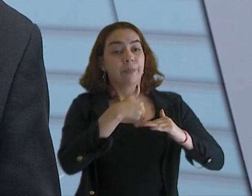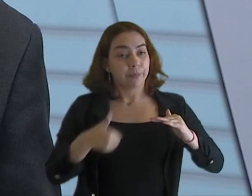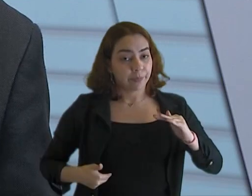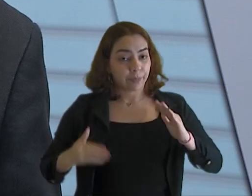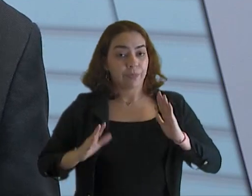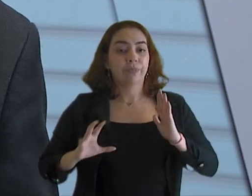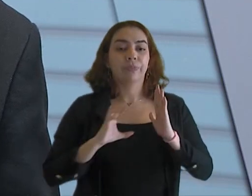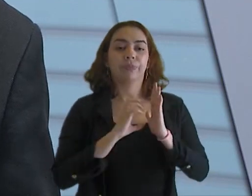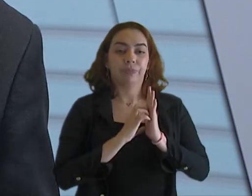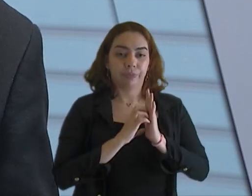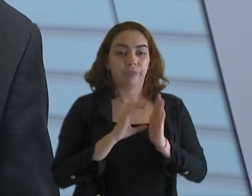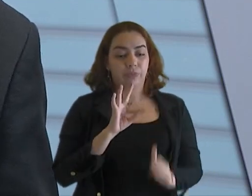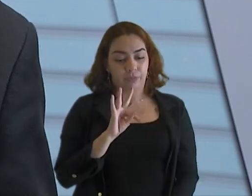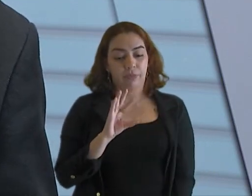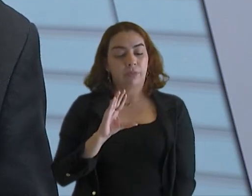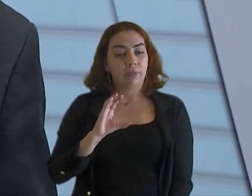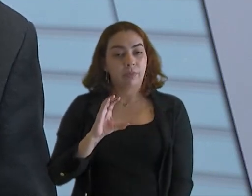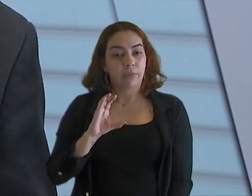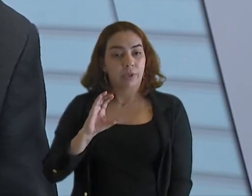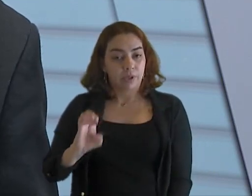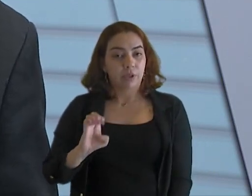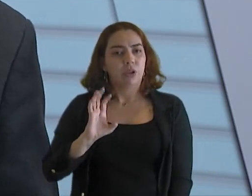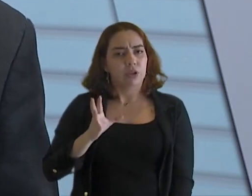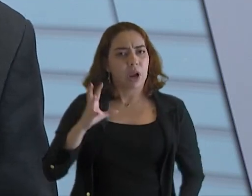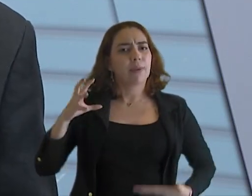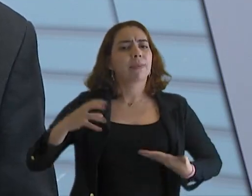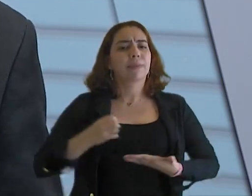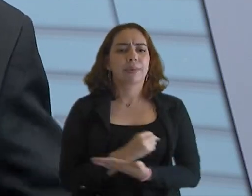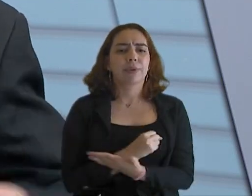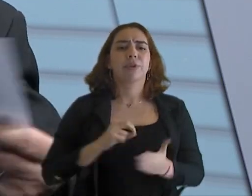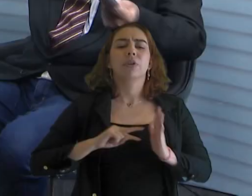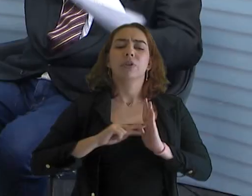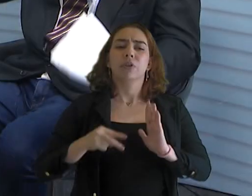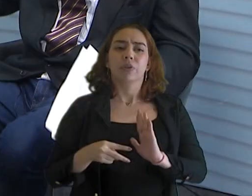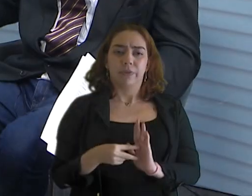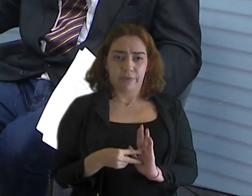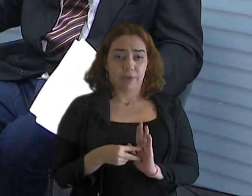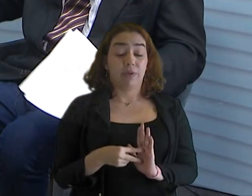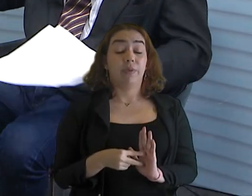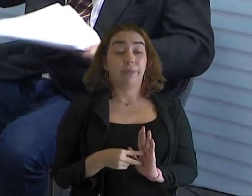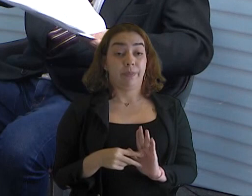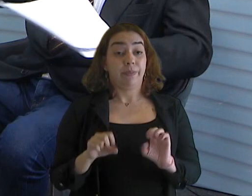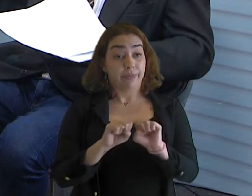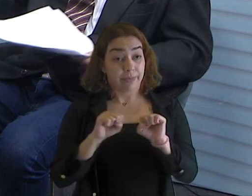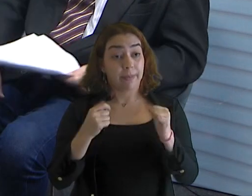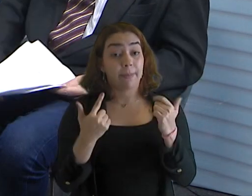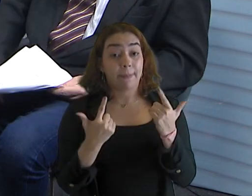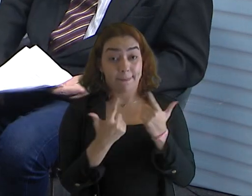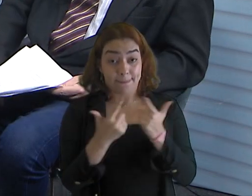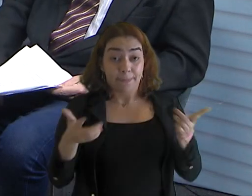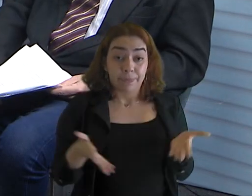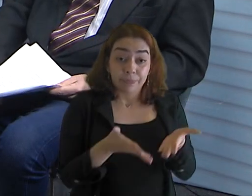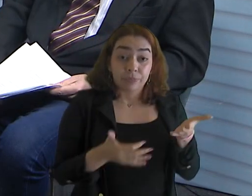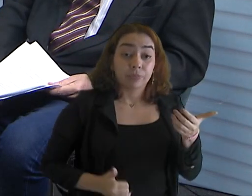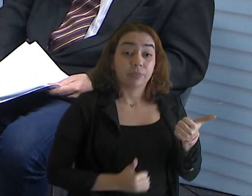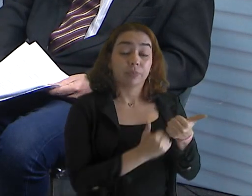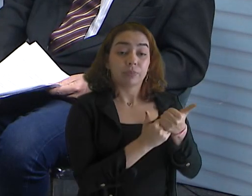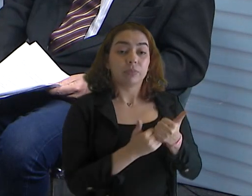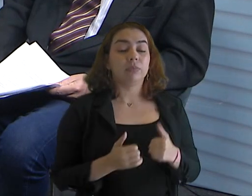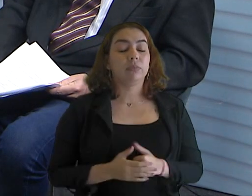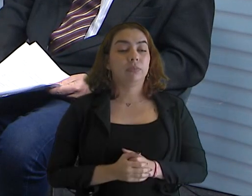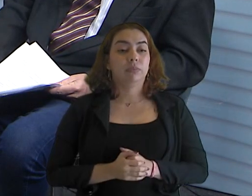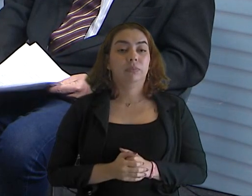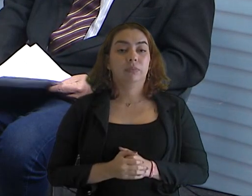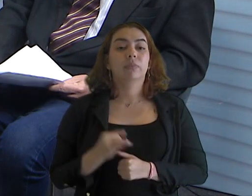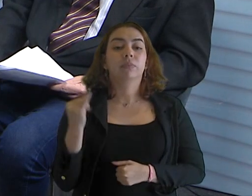né? Que, inclusive, a Assembleia foi um trabalho. Isso aí. Que oxigenou o tribunal. Tudo isso é muito,